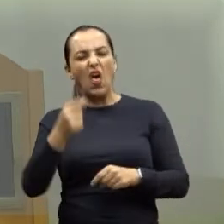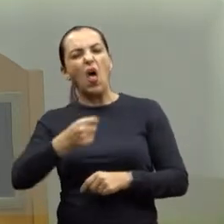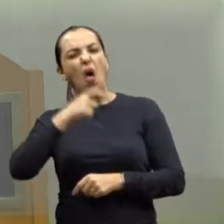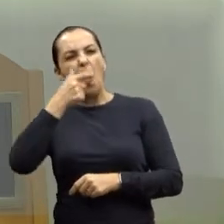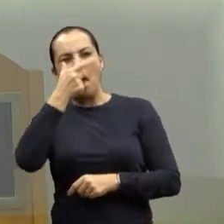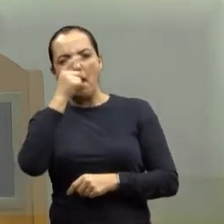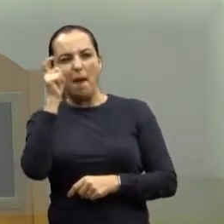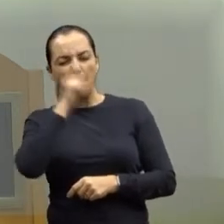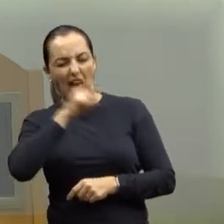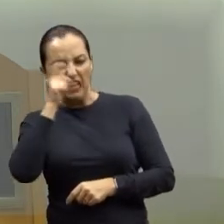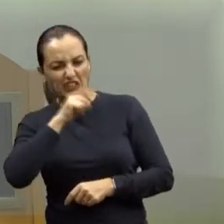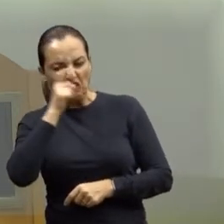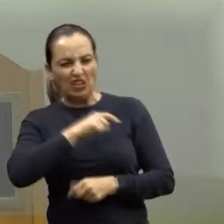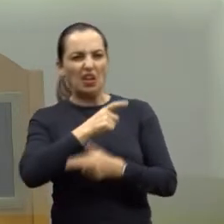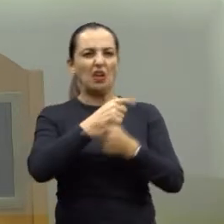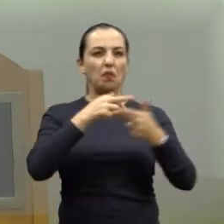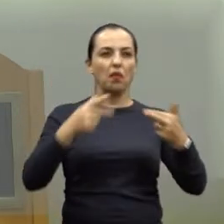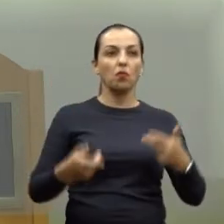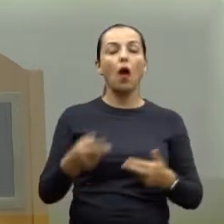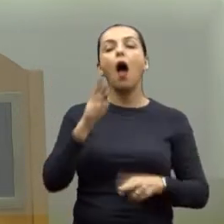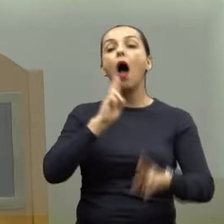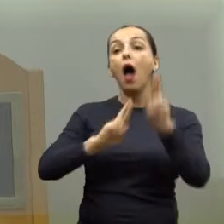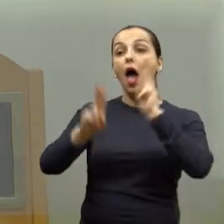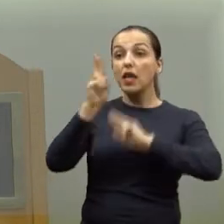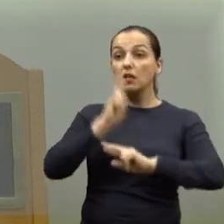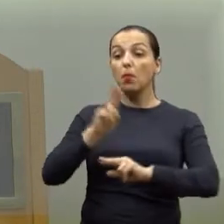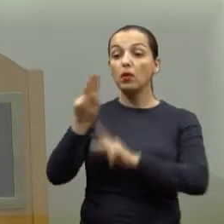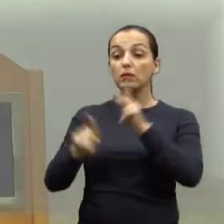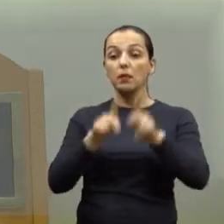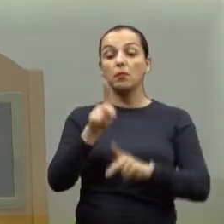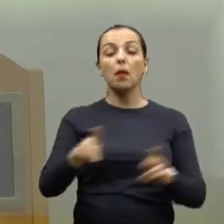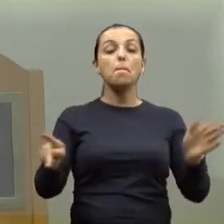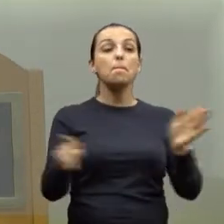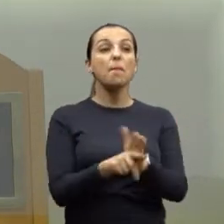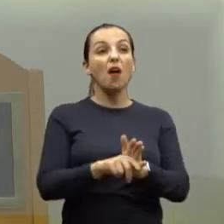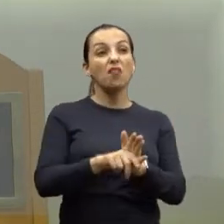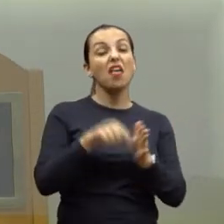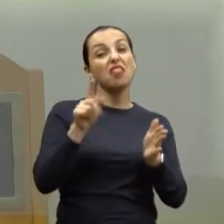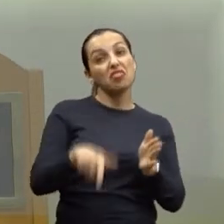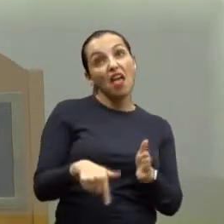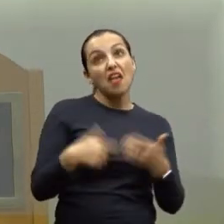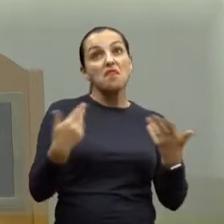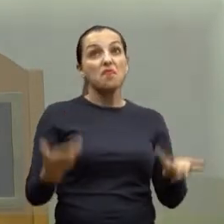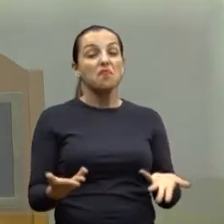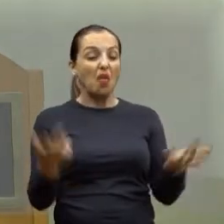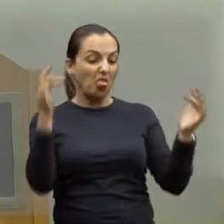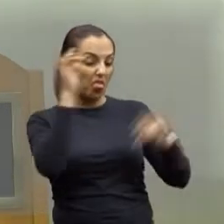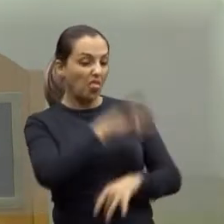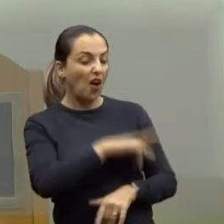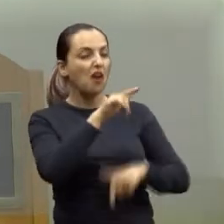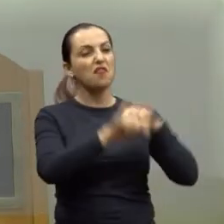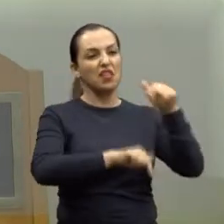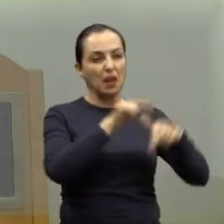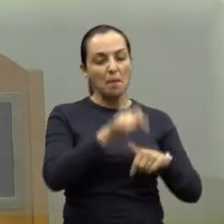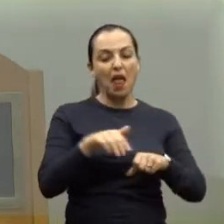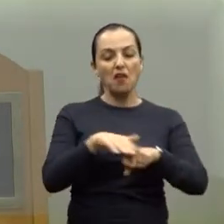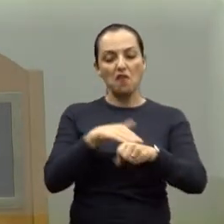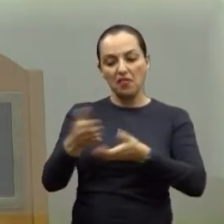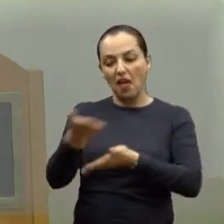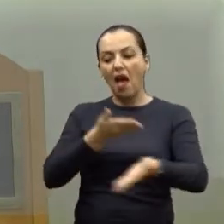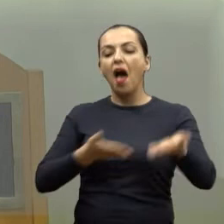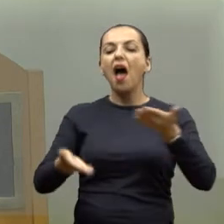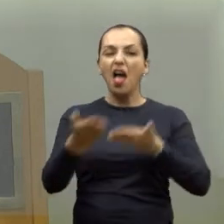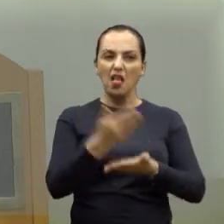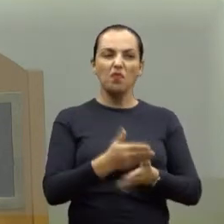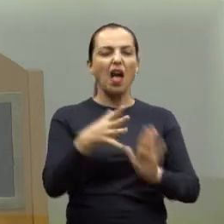Eu acho que eles receberam a resposta do povo de que o crime não compensa. Vai trabalhar, vai conversar com as pessoas